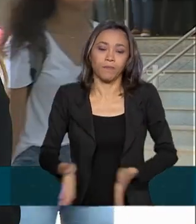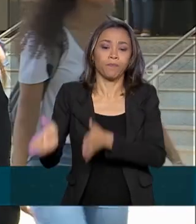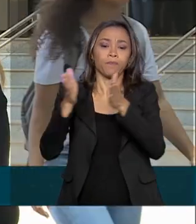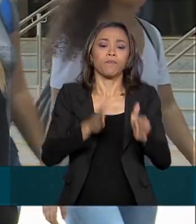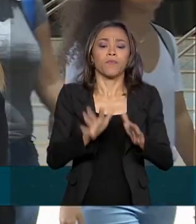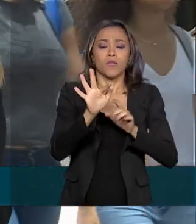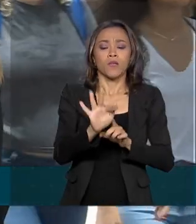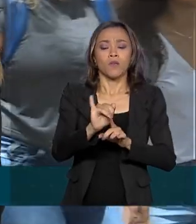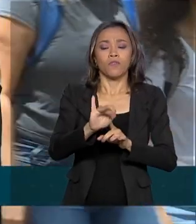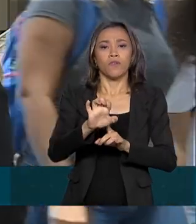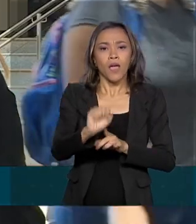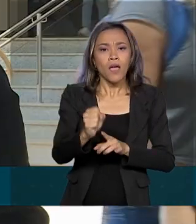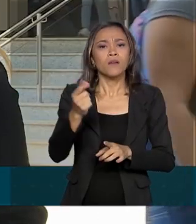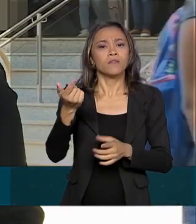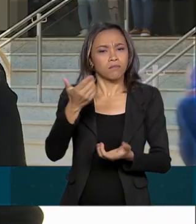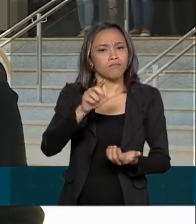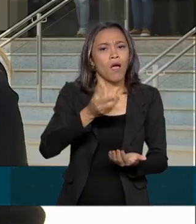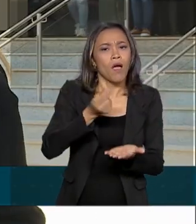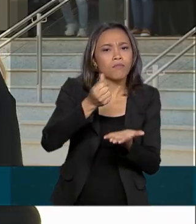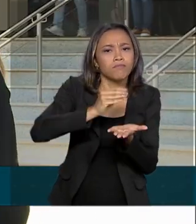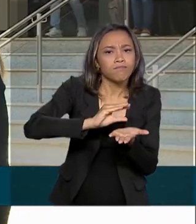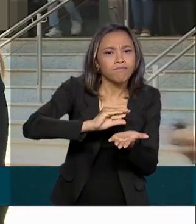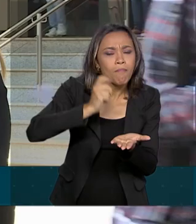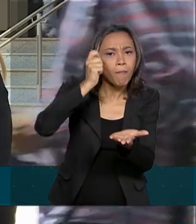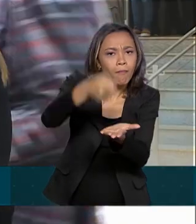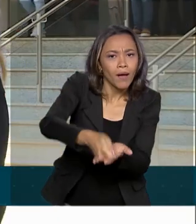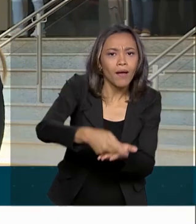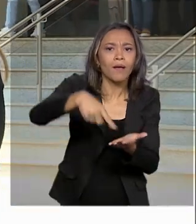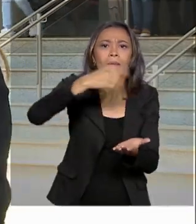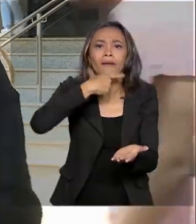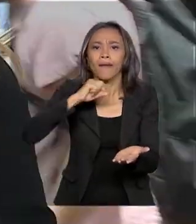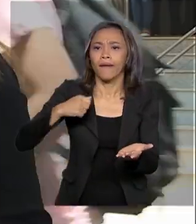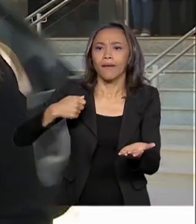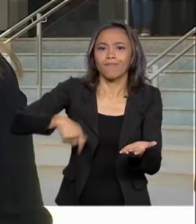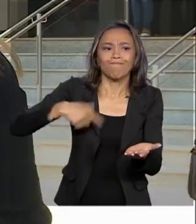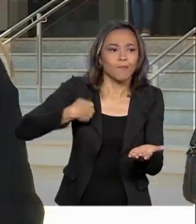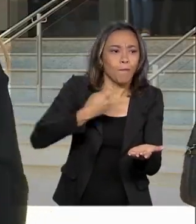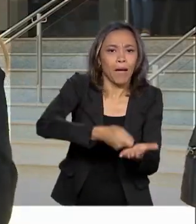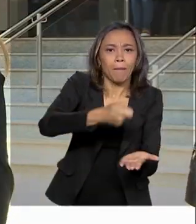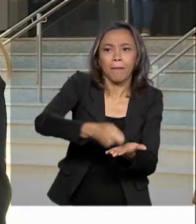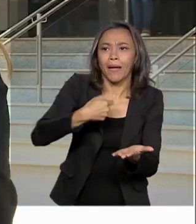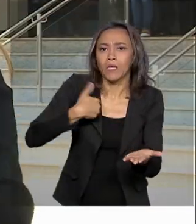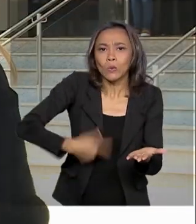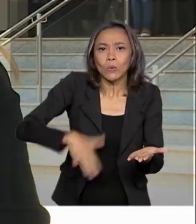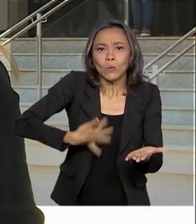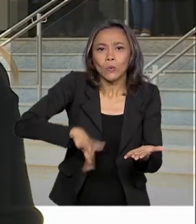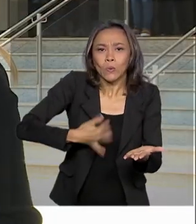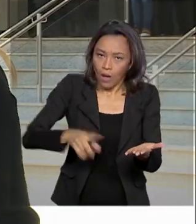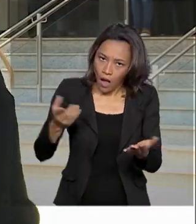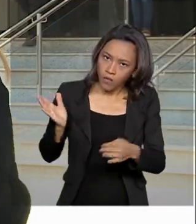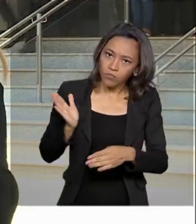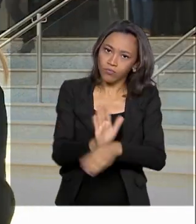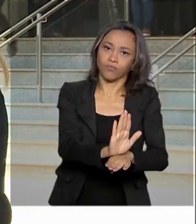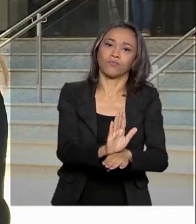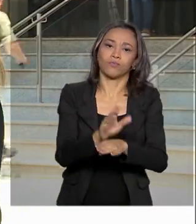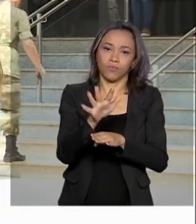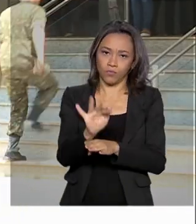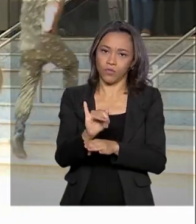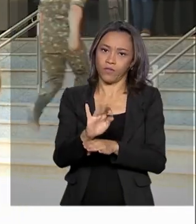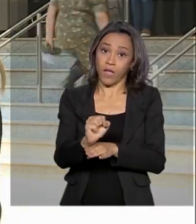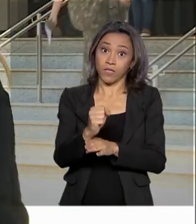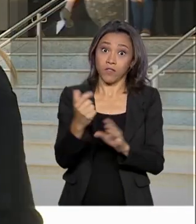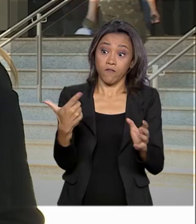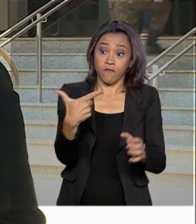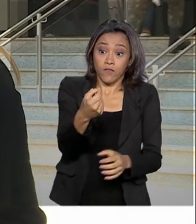cursos superiores em faculdades particulares para quem não tem condições de pagar. Depois de quase 20 anos, o FIES